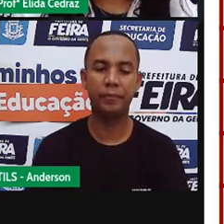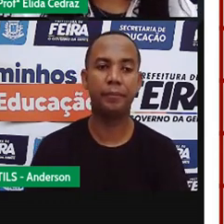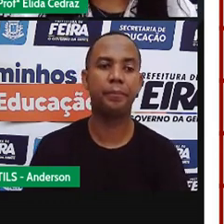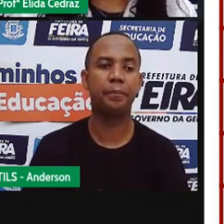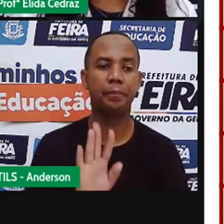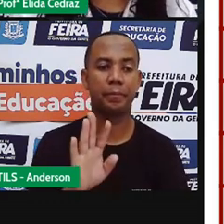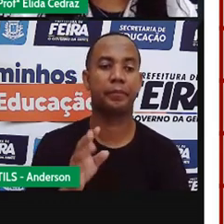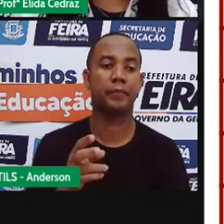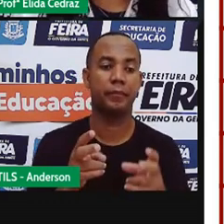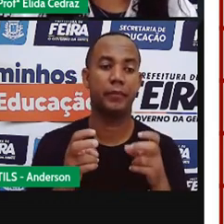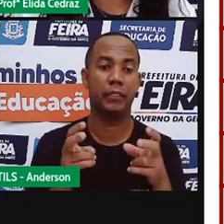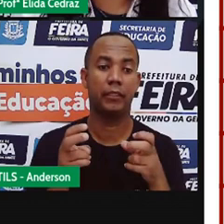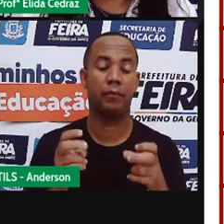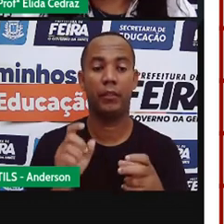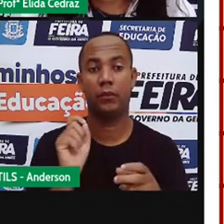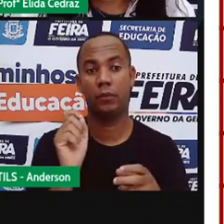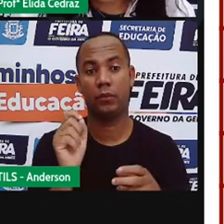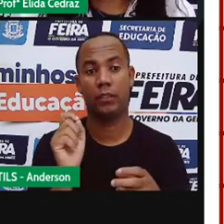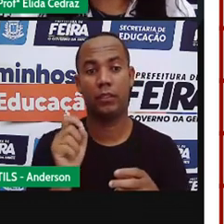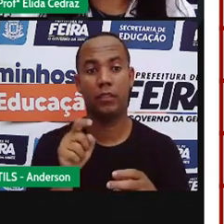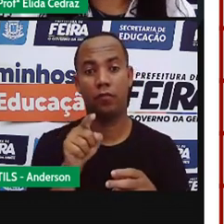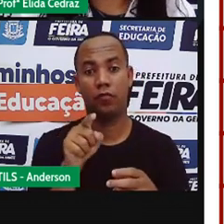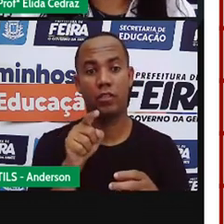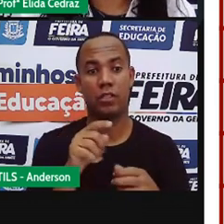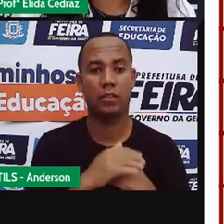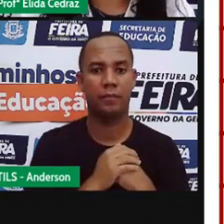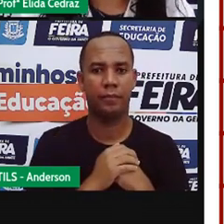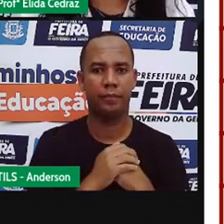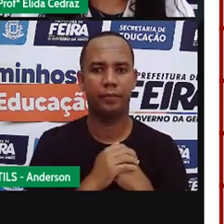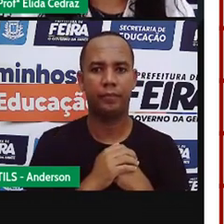Percebeu alguma coisa? O que foi que você percebeu?